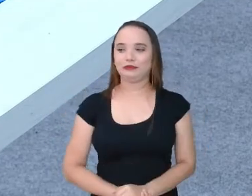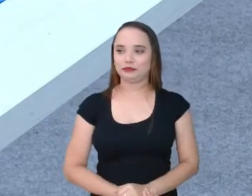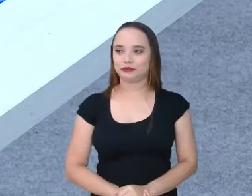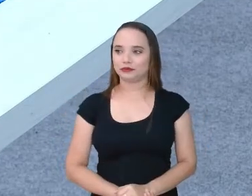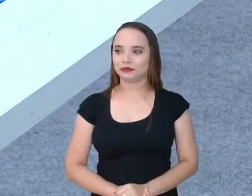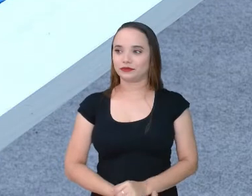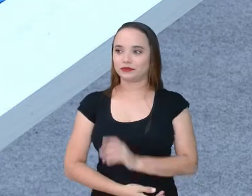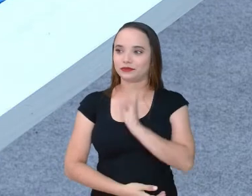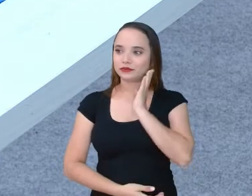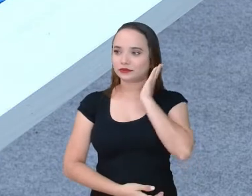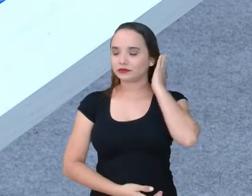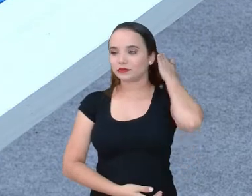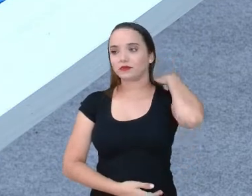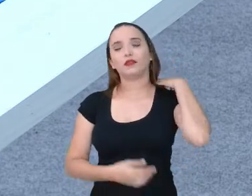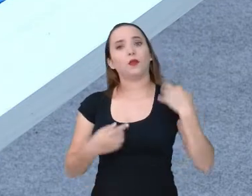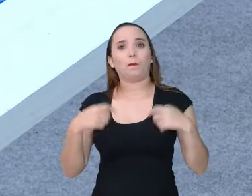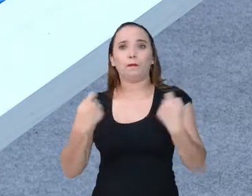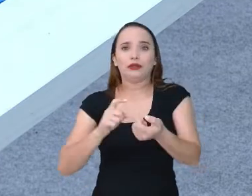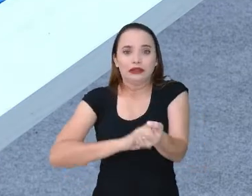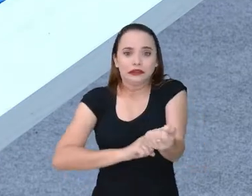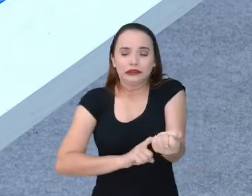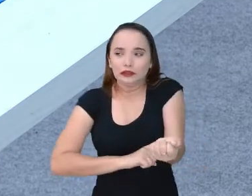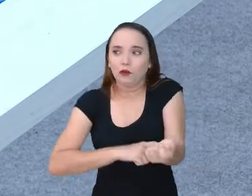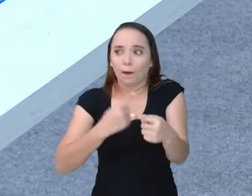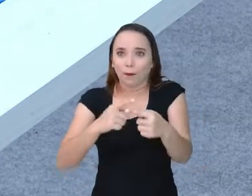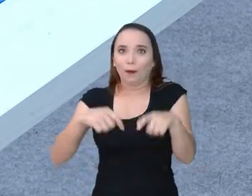Pera, amigo. Eu fico nervoso porque eu tenho que ir mais um.